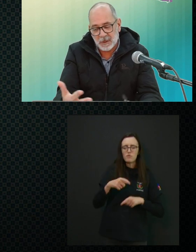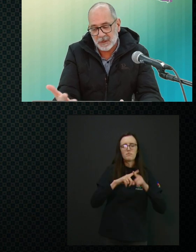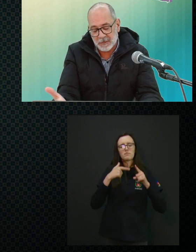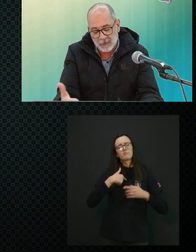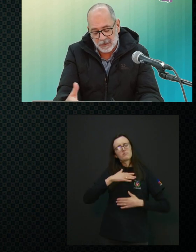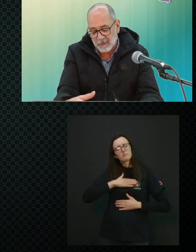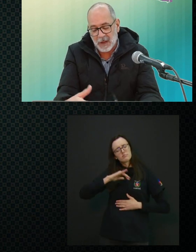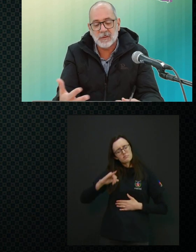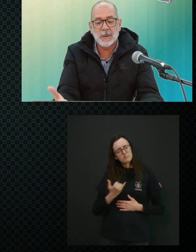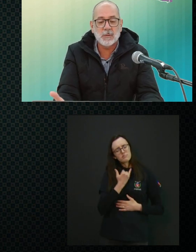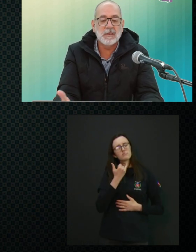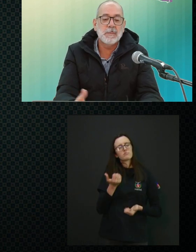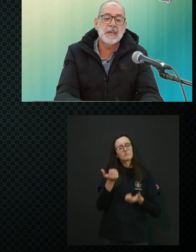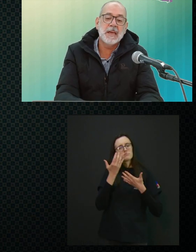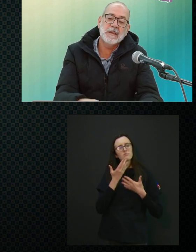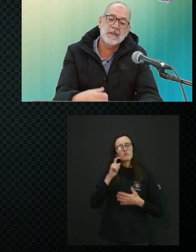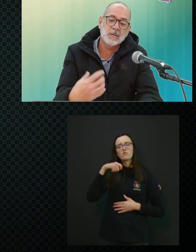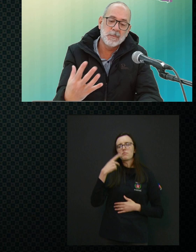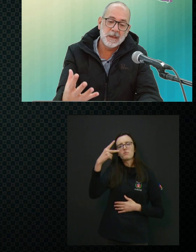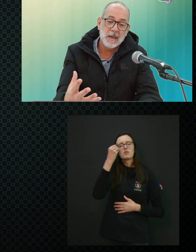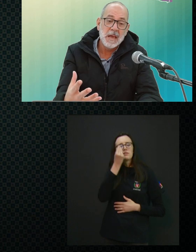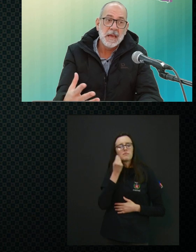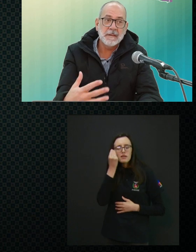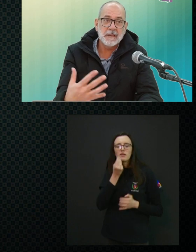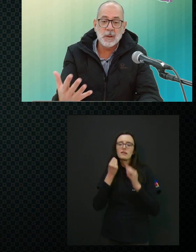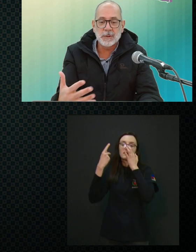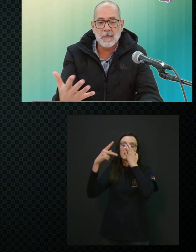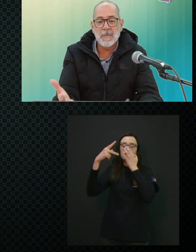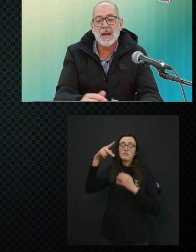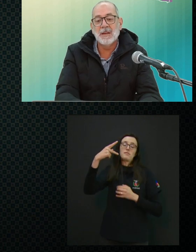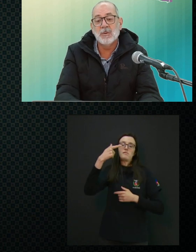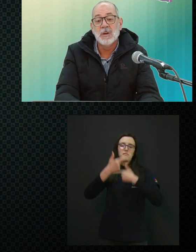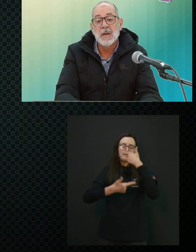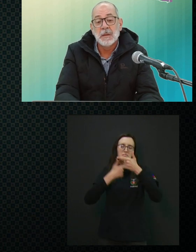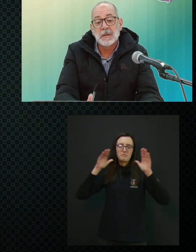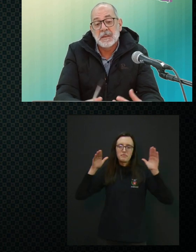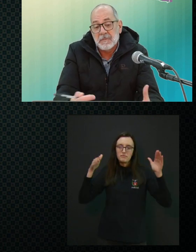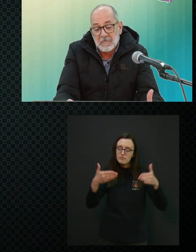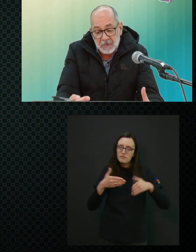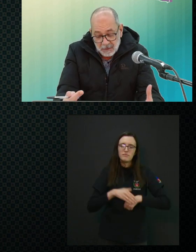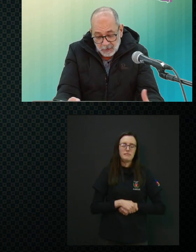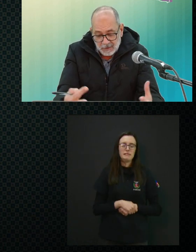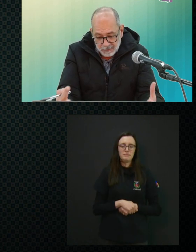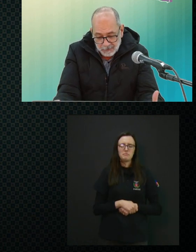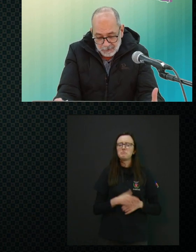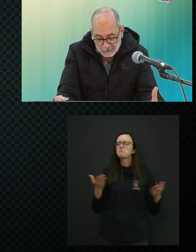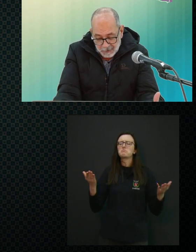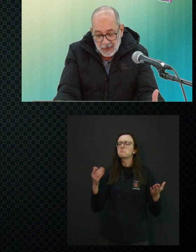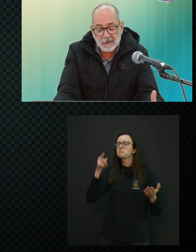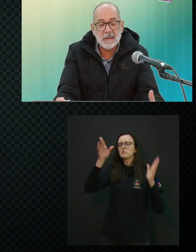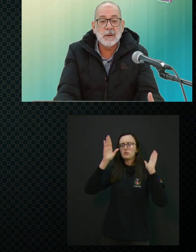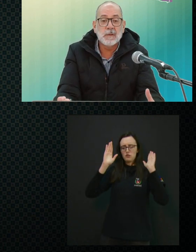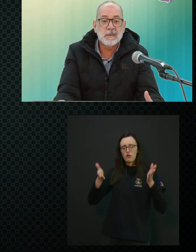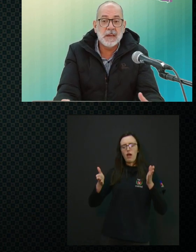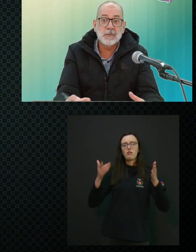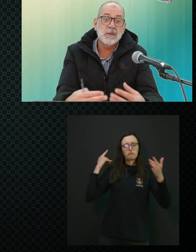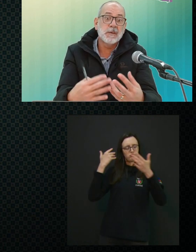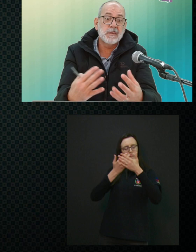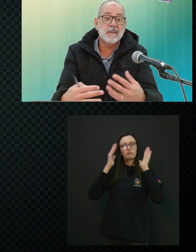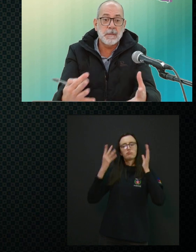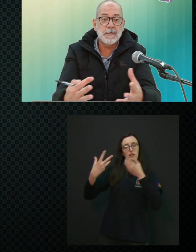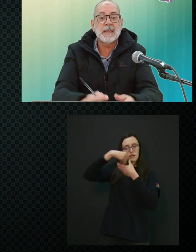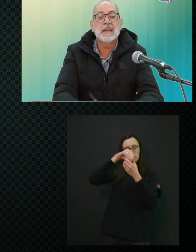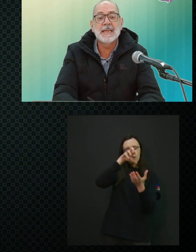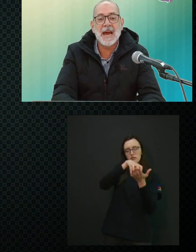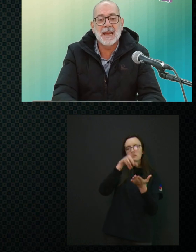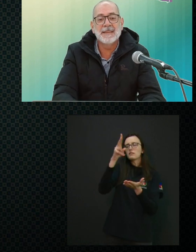muito de ouvir você falar sobre a tua experiência, sobre esse teu trabalho que você fez, né, no centro e